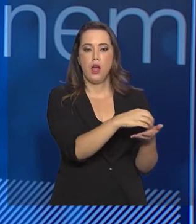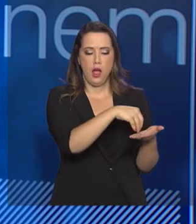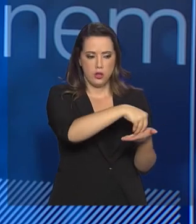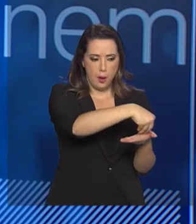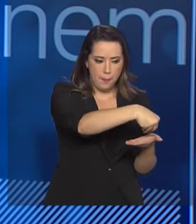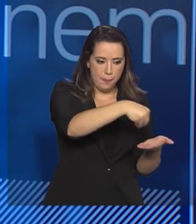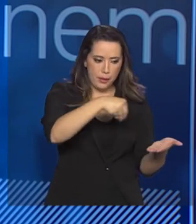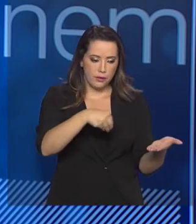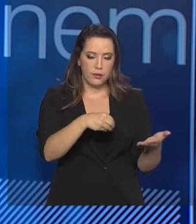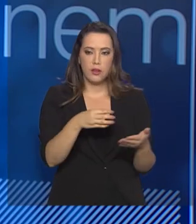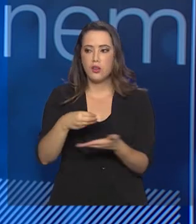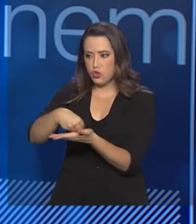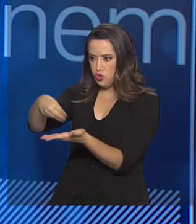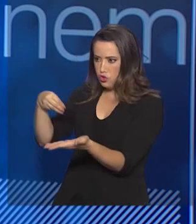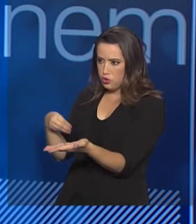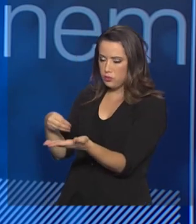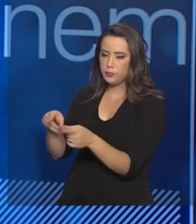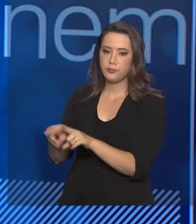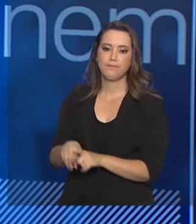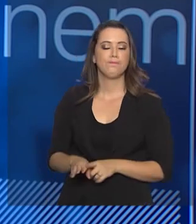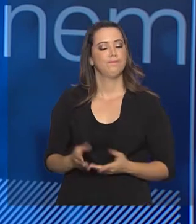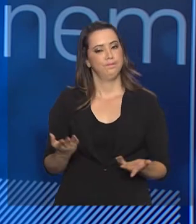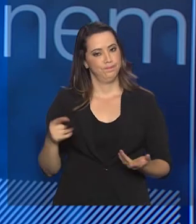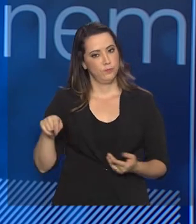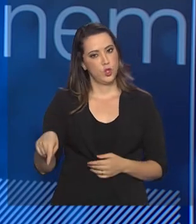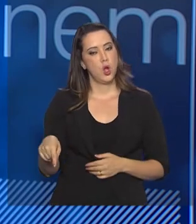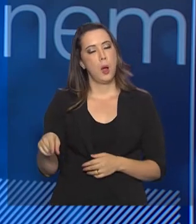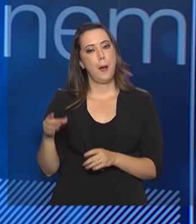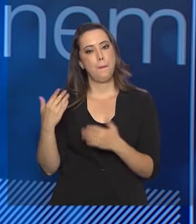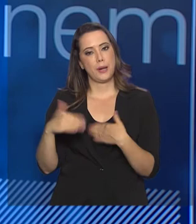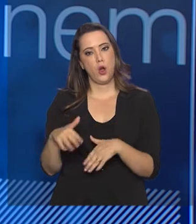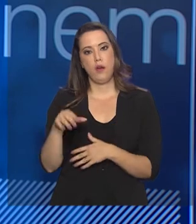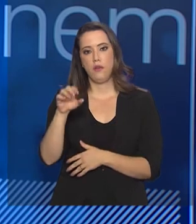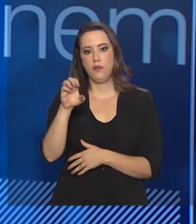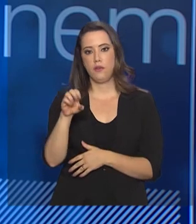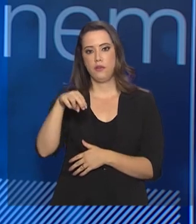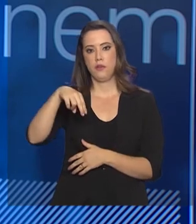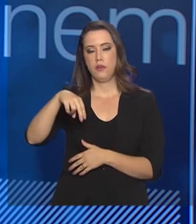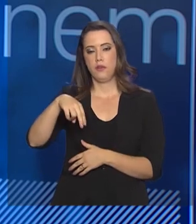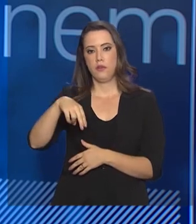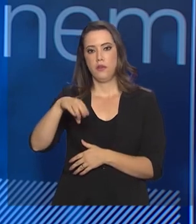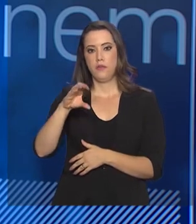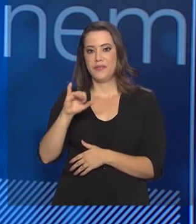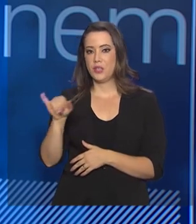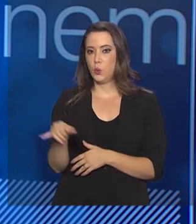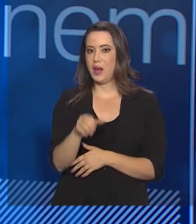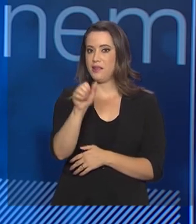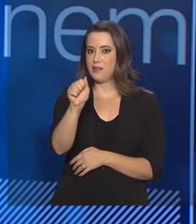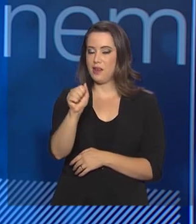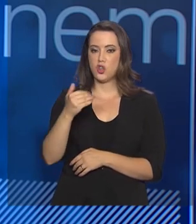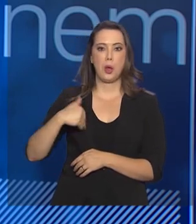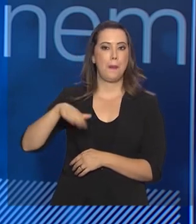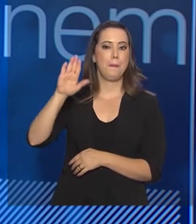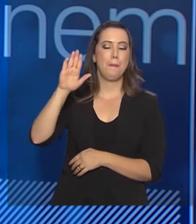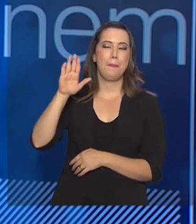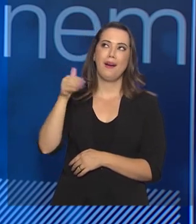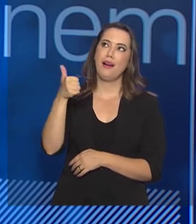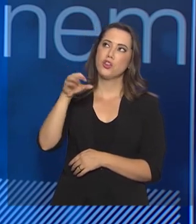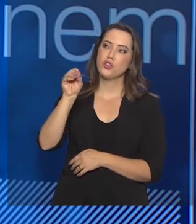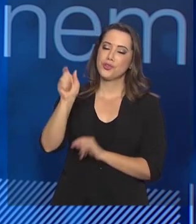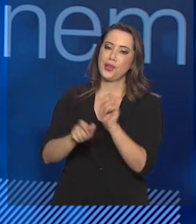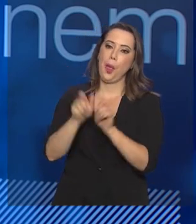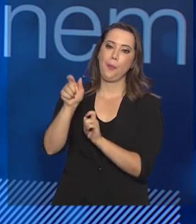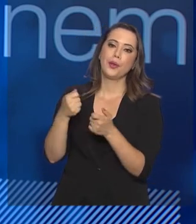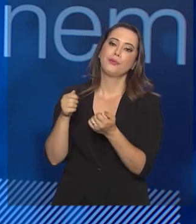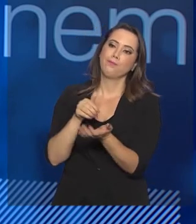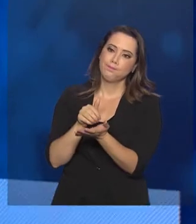do Enseja, agora em agosto, tivemos mais de 100 candidatos, participantes, eliminados por conta disso. Nossa, olha que pena, né?